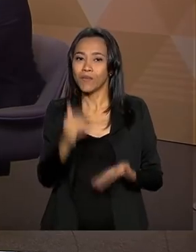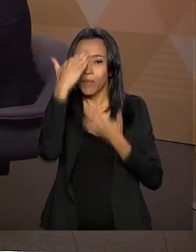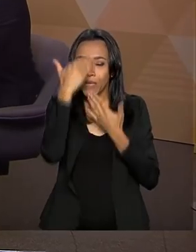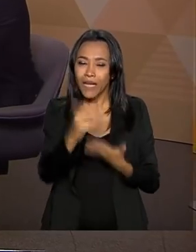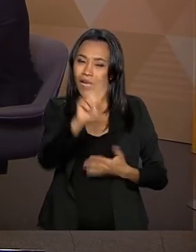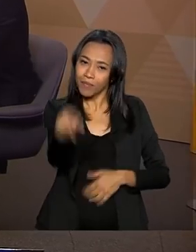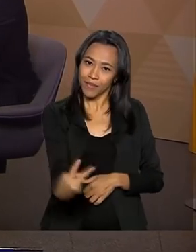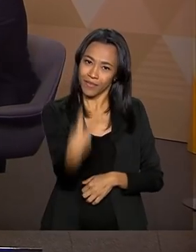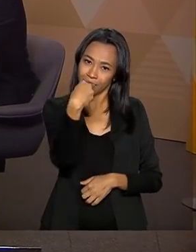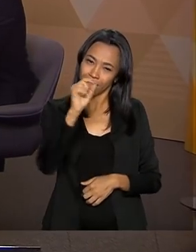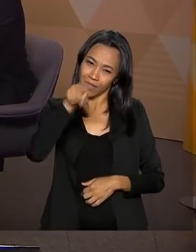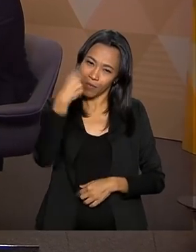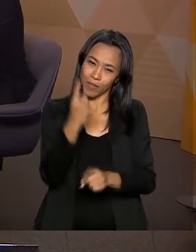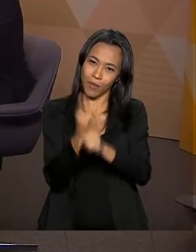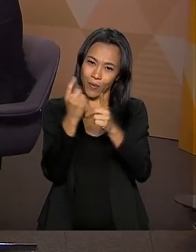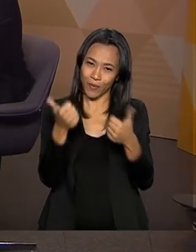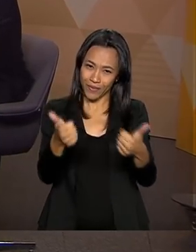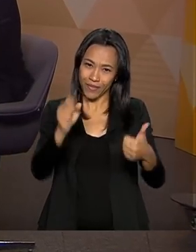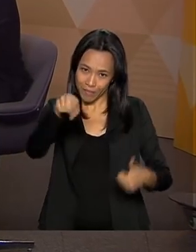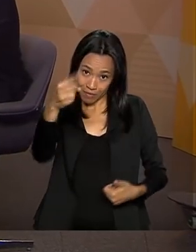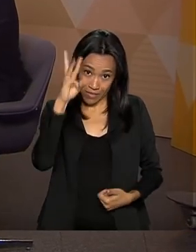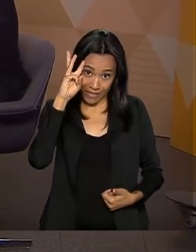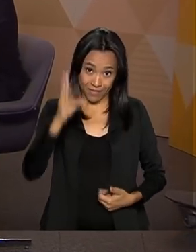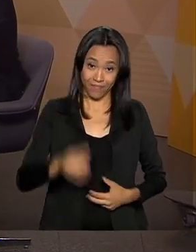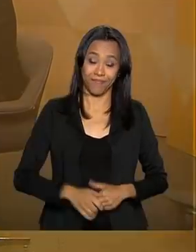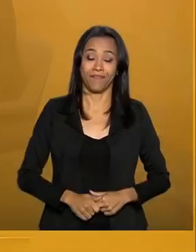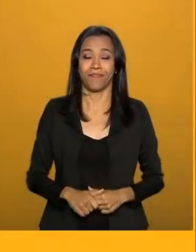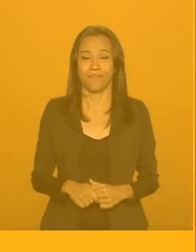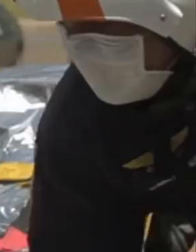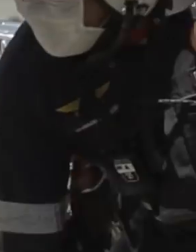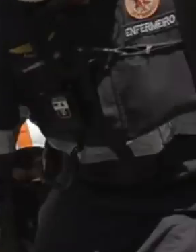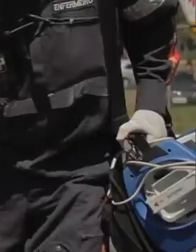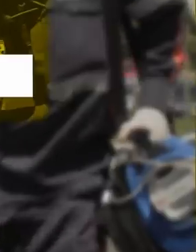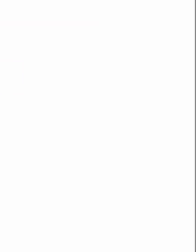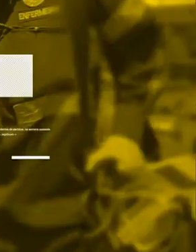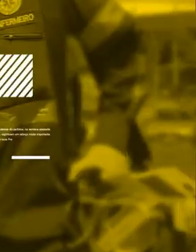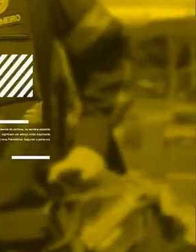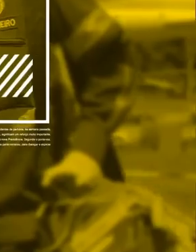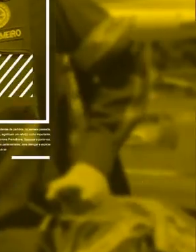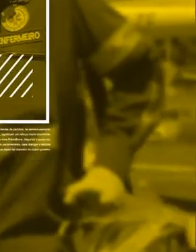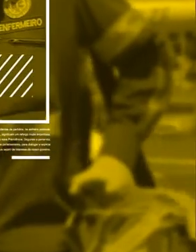Obrigado pela companhia e até a próxima terça-feira. E Brasil continua em